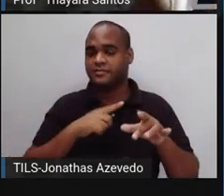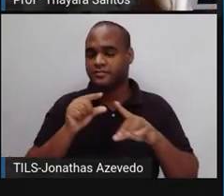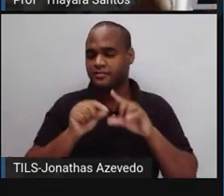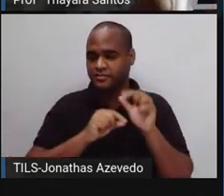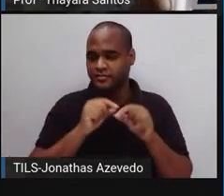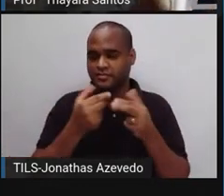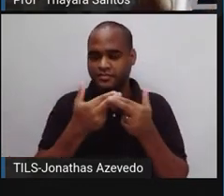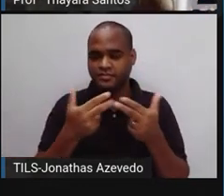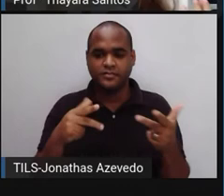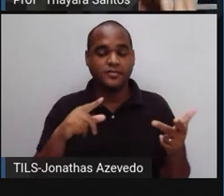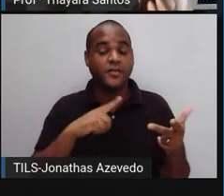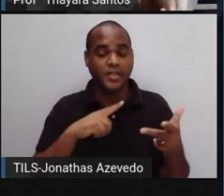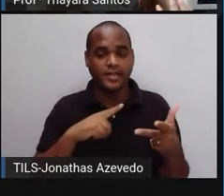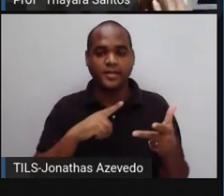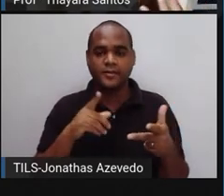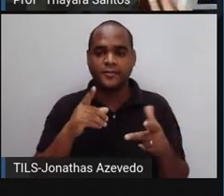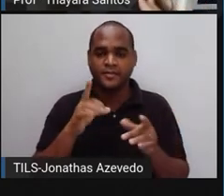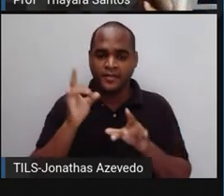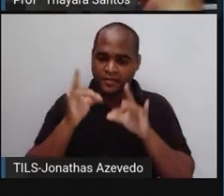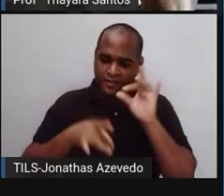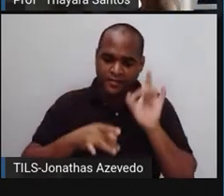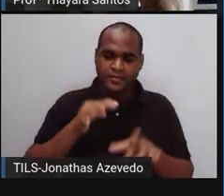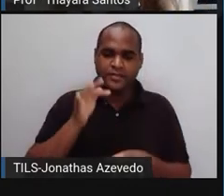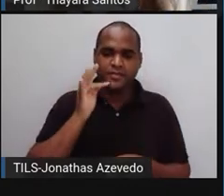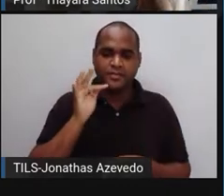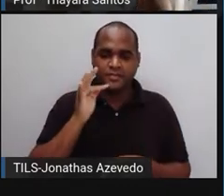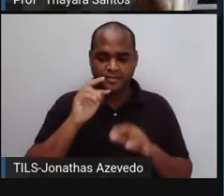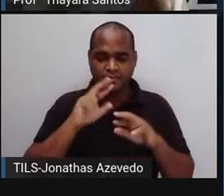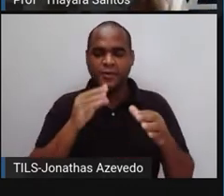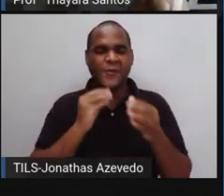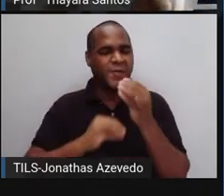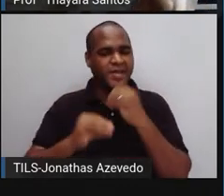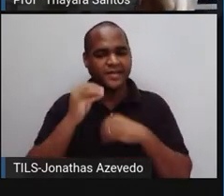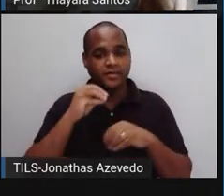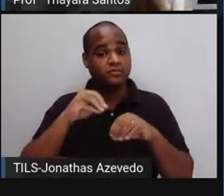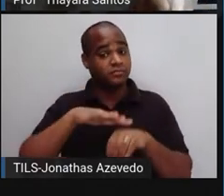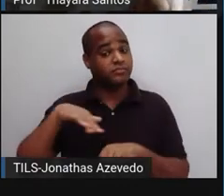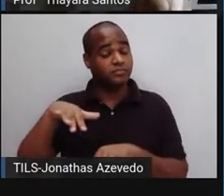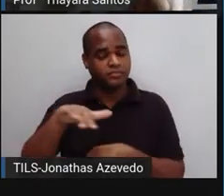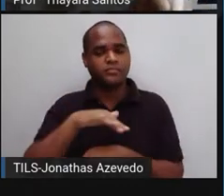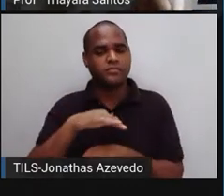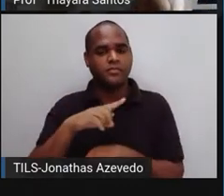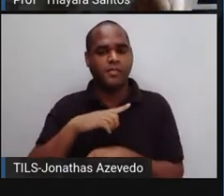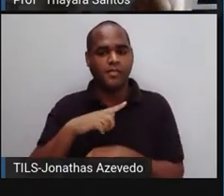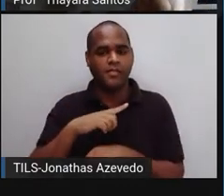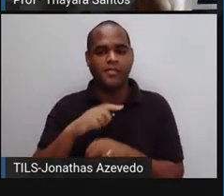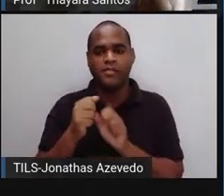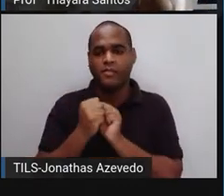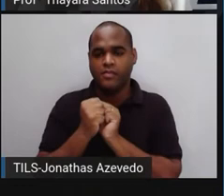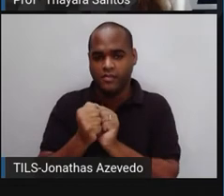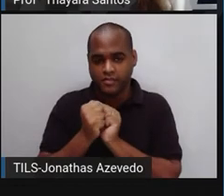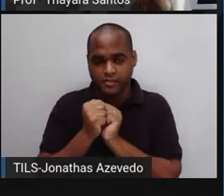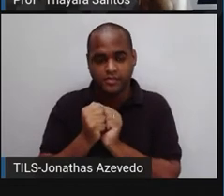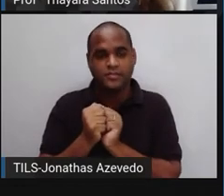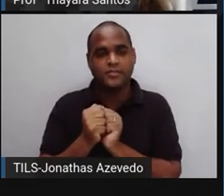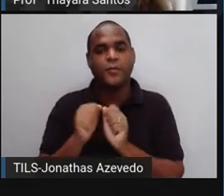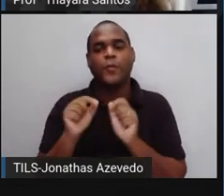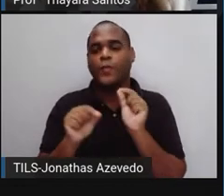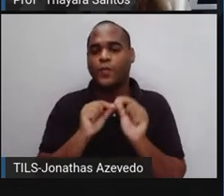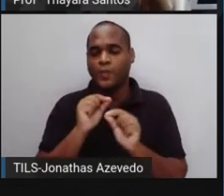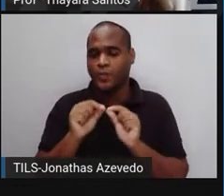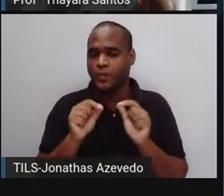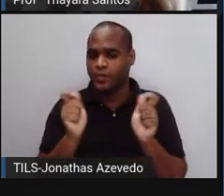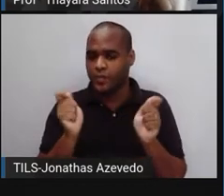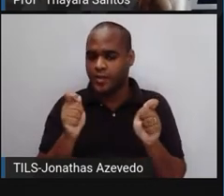restos orgânicos, que são restos de frutas, restos de alimentos de uma forma geral, junto com os resíduos que